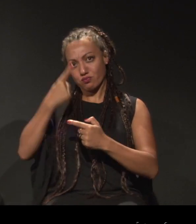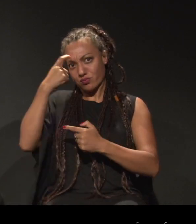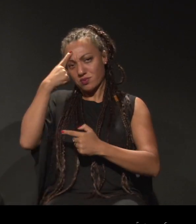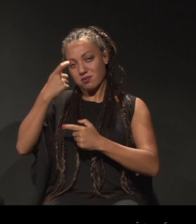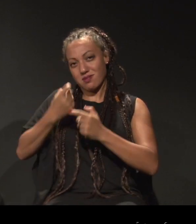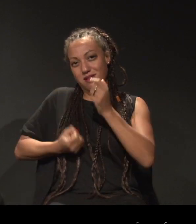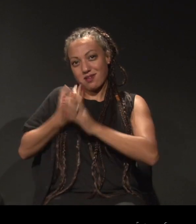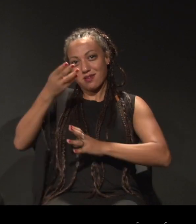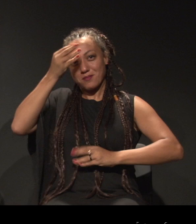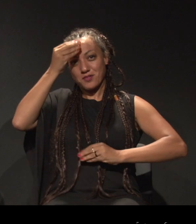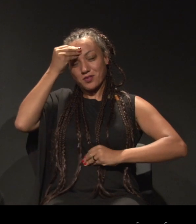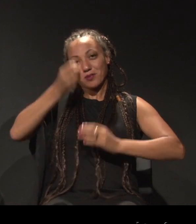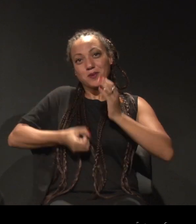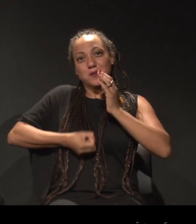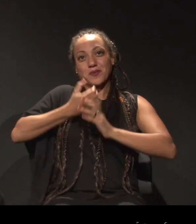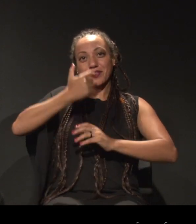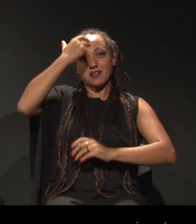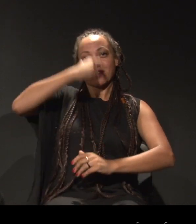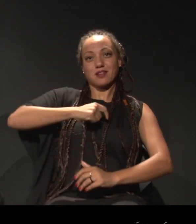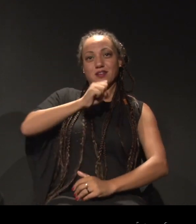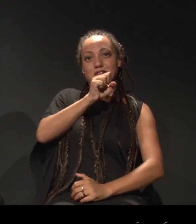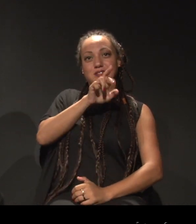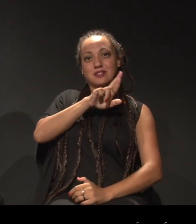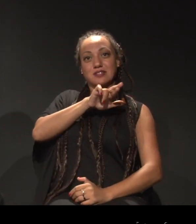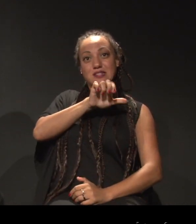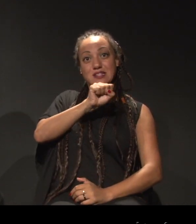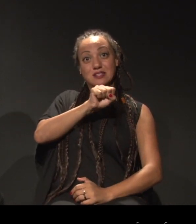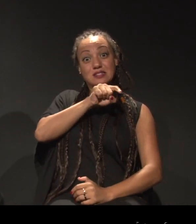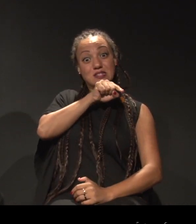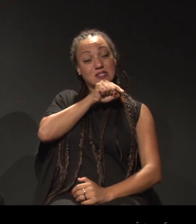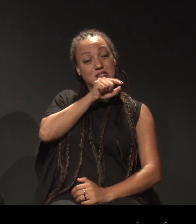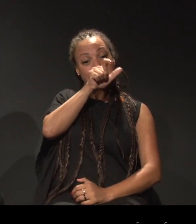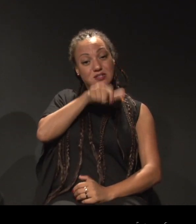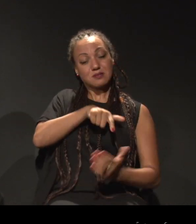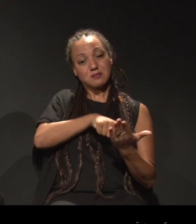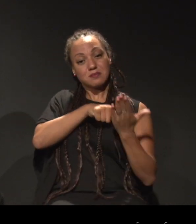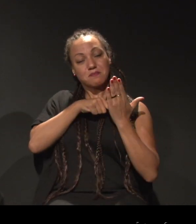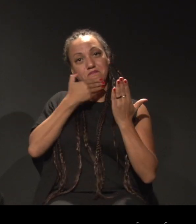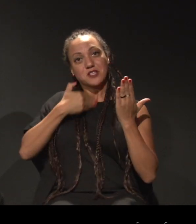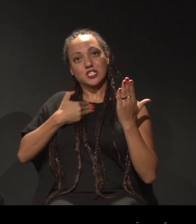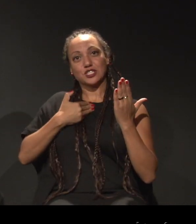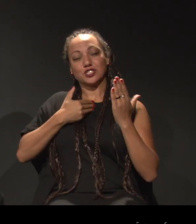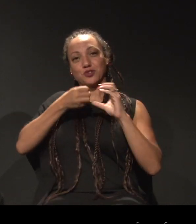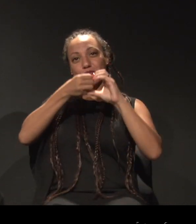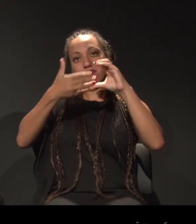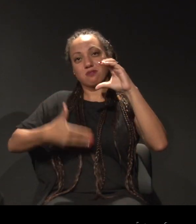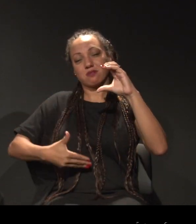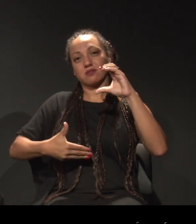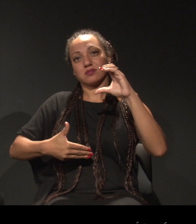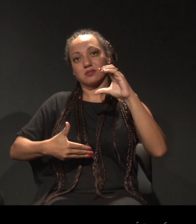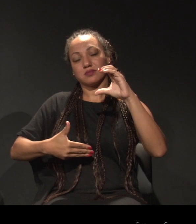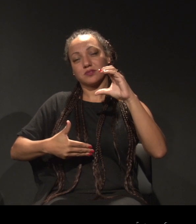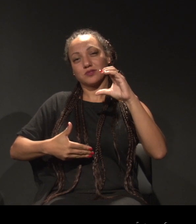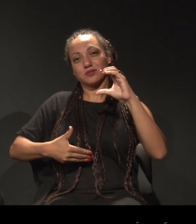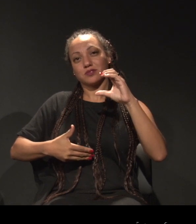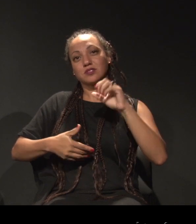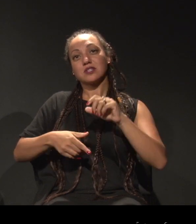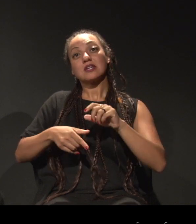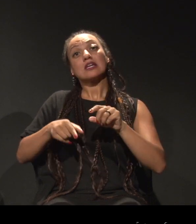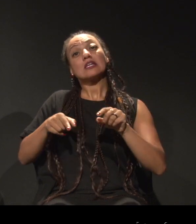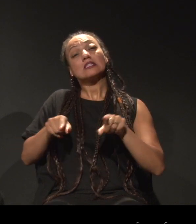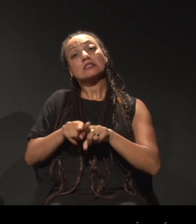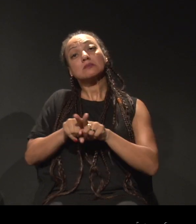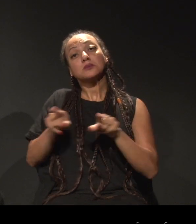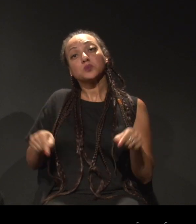esses seres, eles me pediam características. Características que vêm também da minha